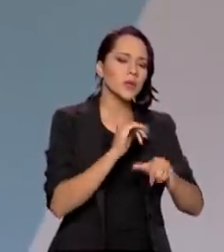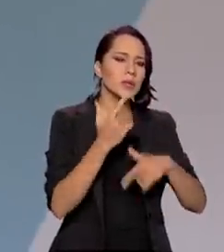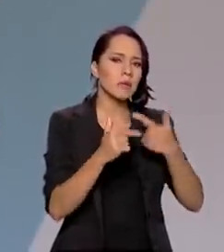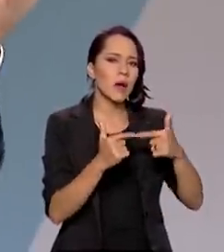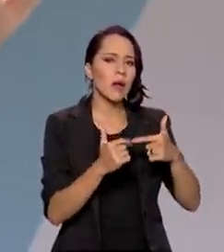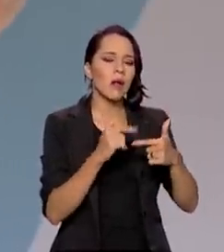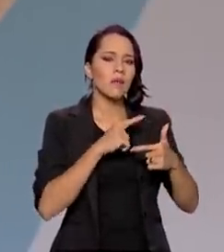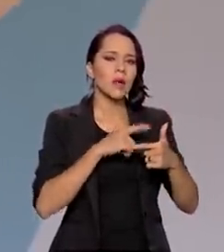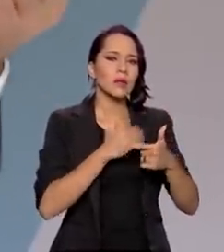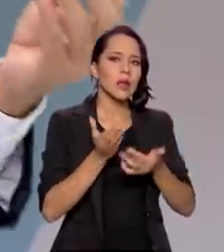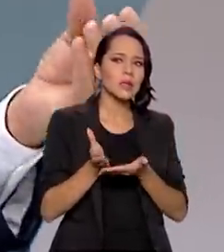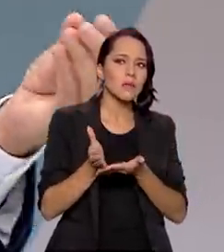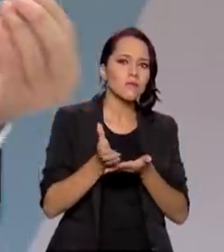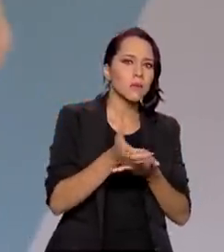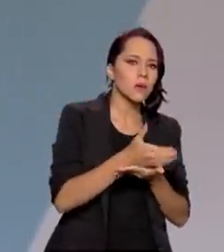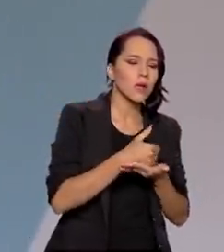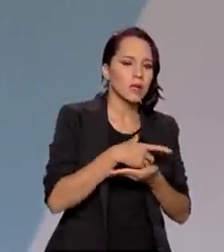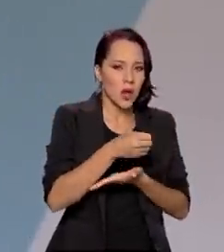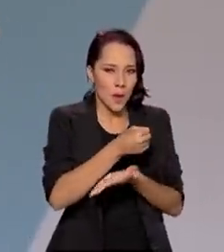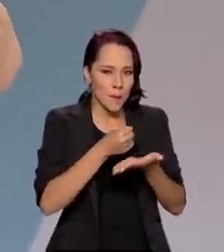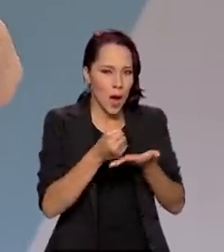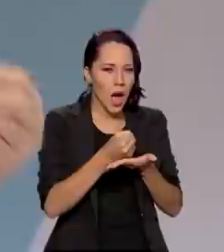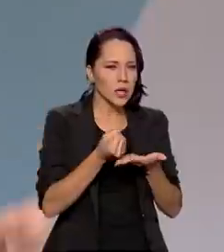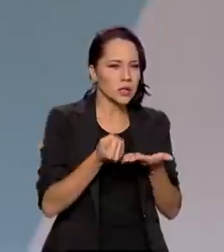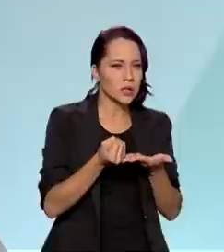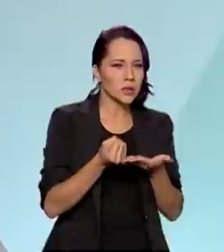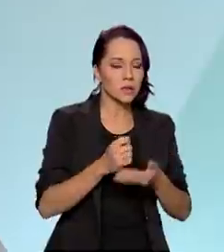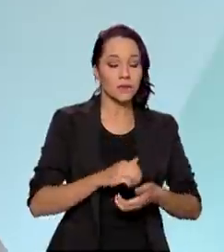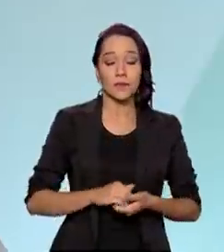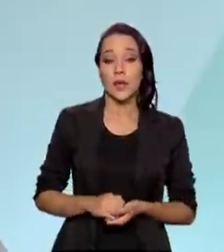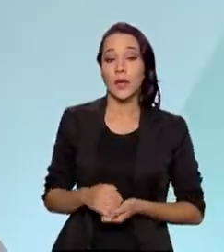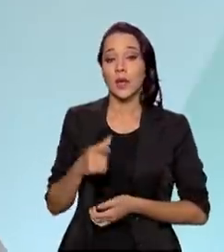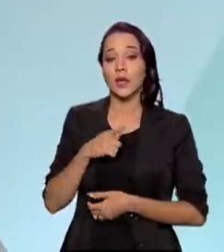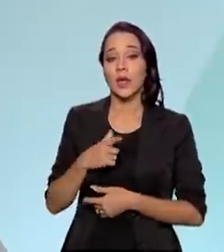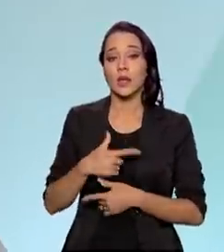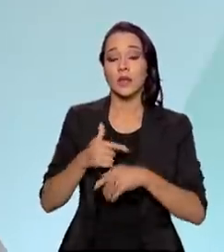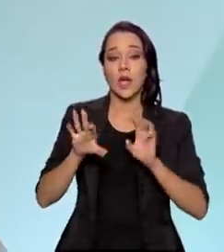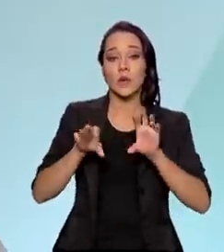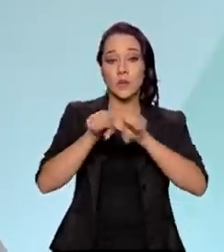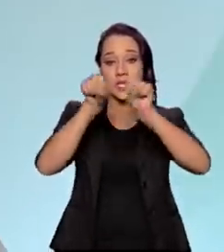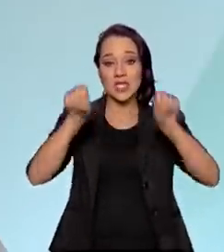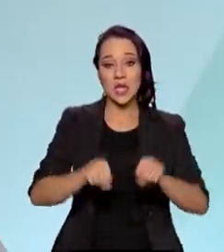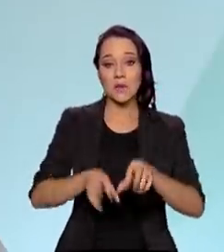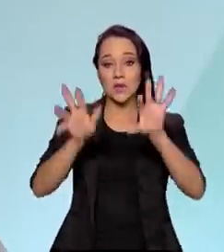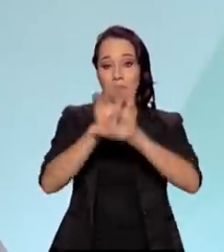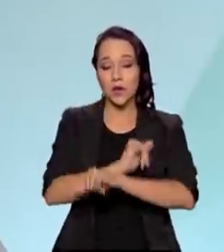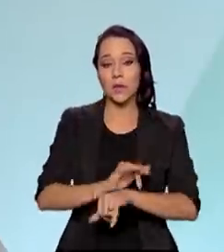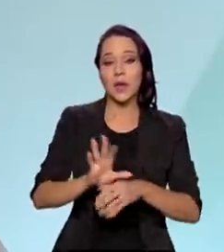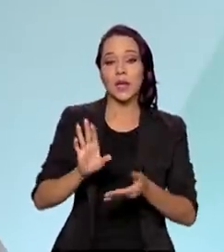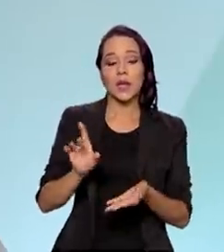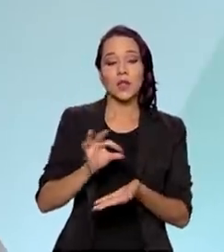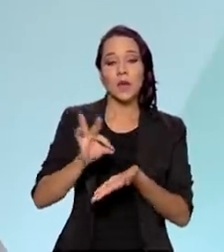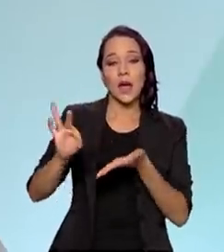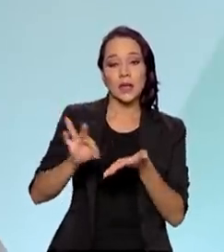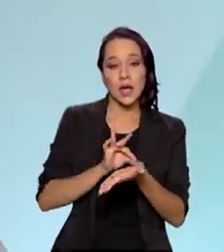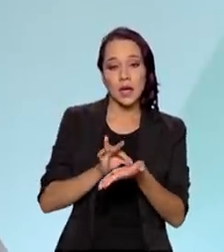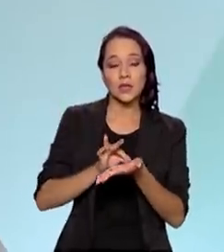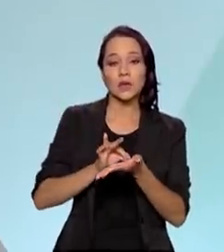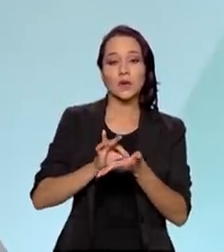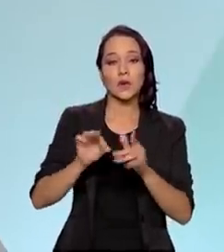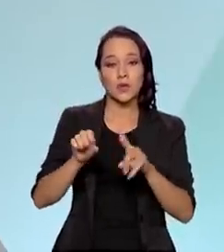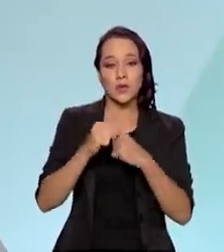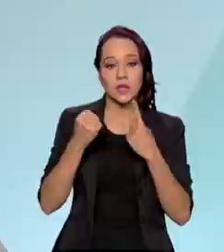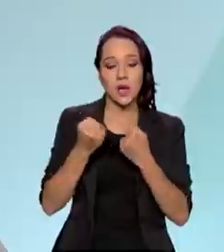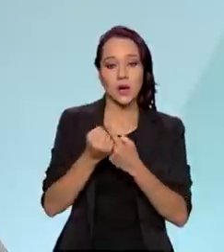ter essa capilaridade? Tem uma base de dados? Nós temos um ecossistema de dados que chama Cadastro Nacional de Informações Sociais, o